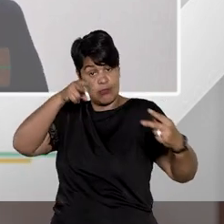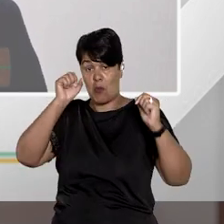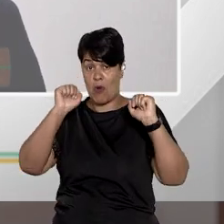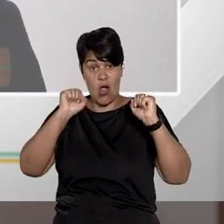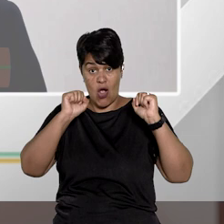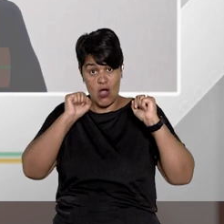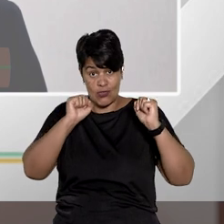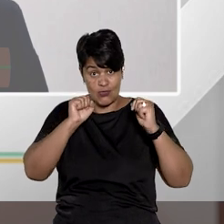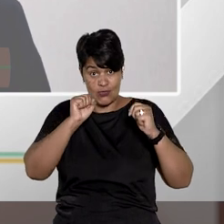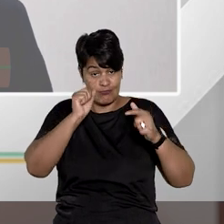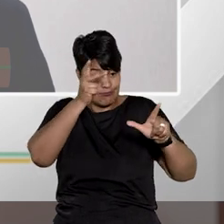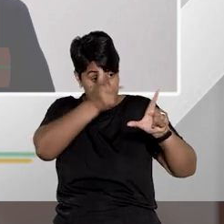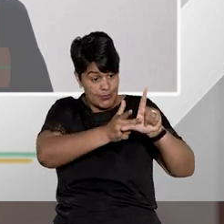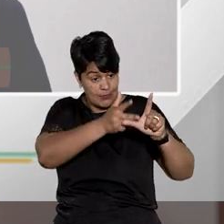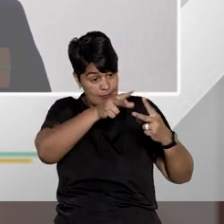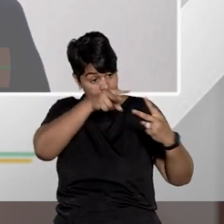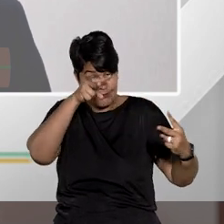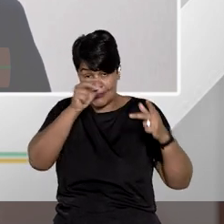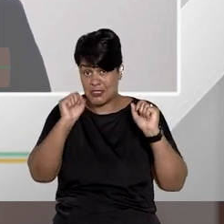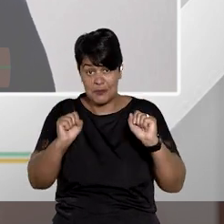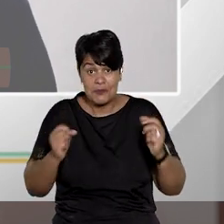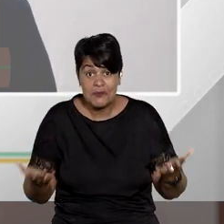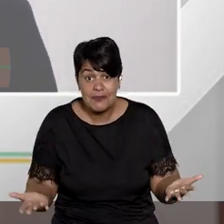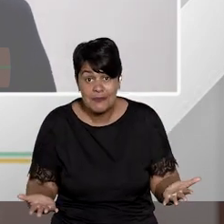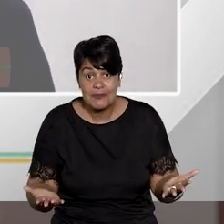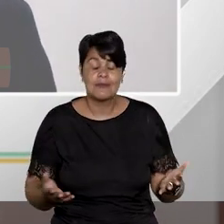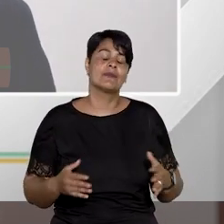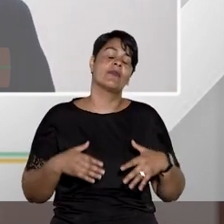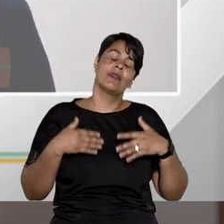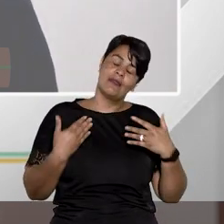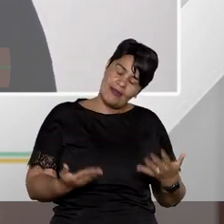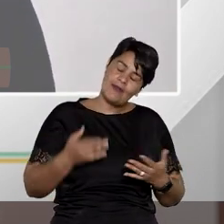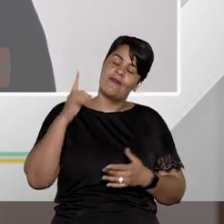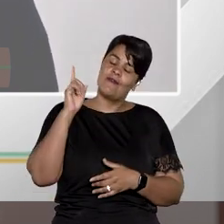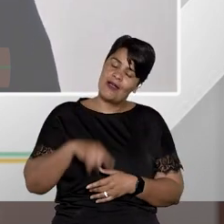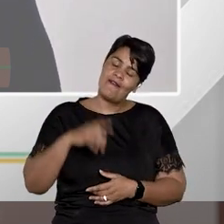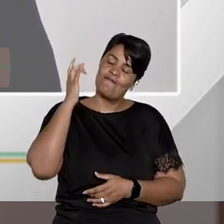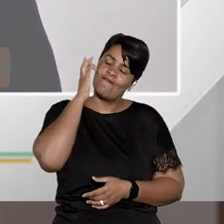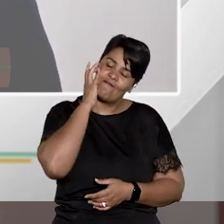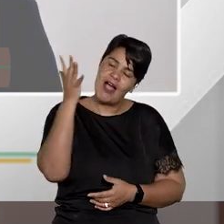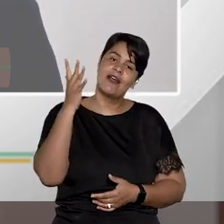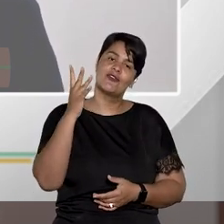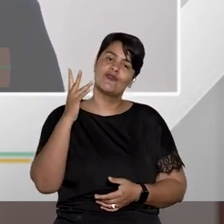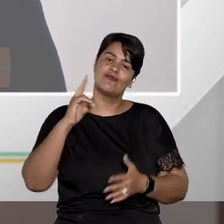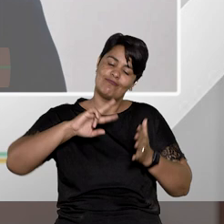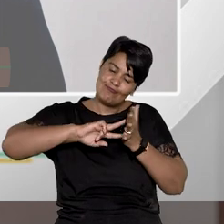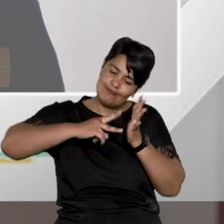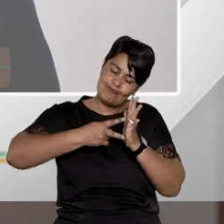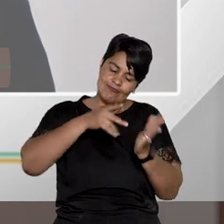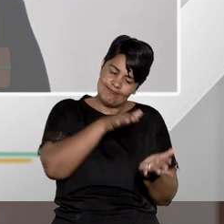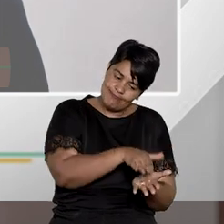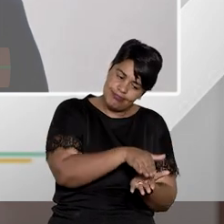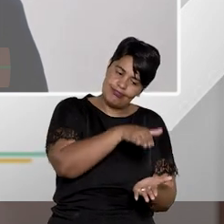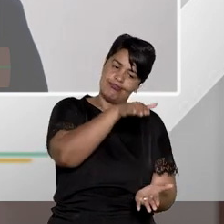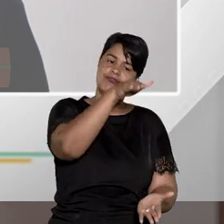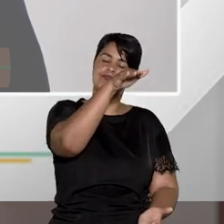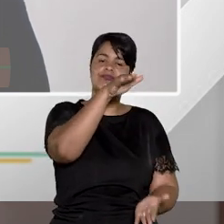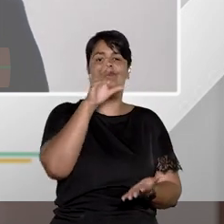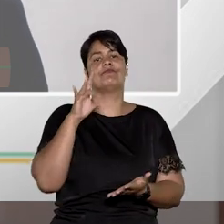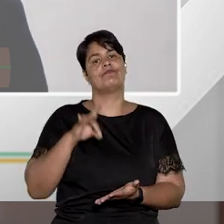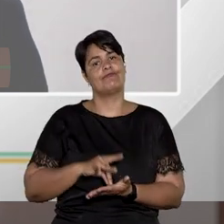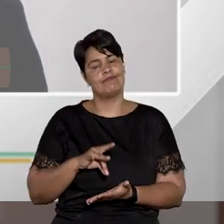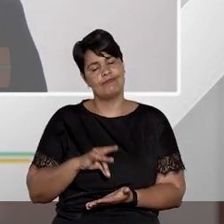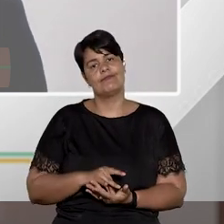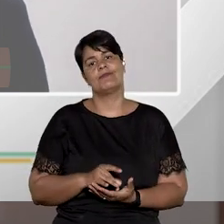por videoconferência então reparem que tudo leva a uma facilidade de manejo do